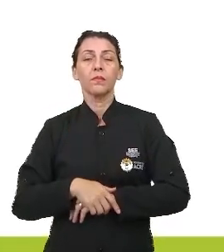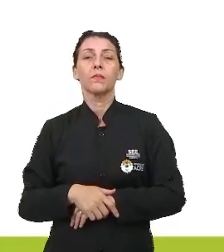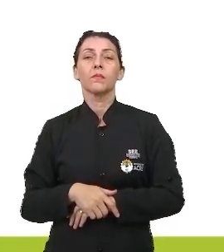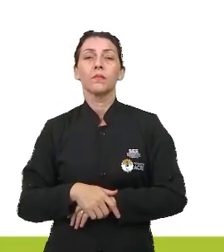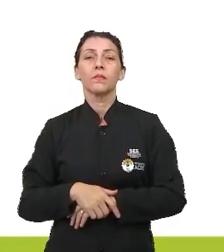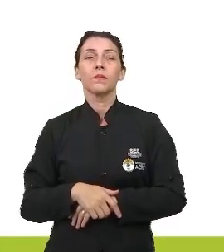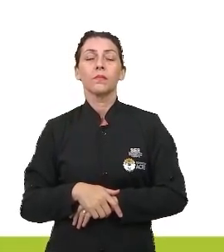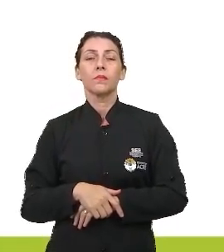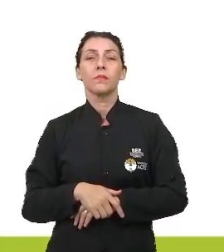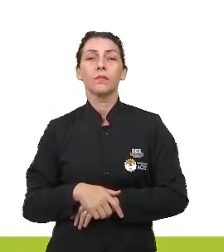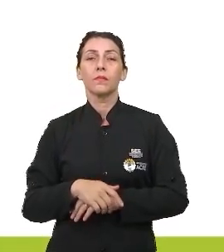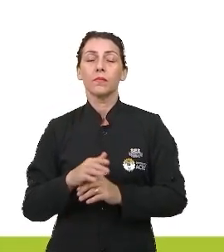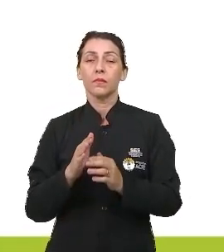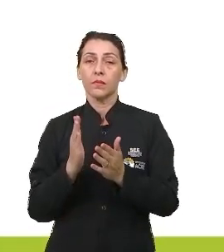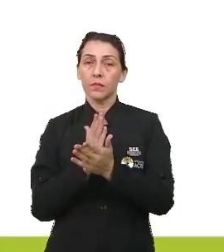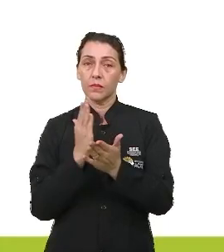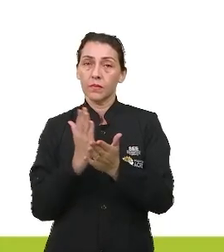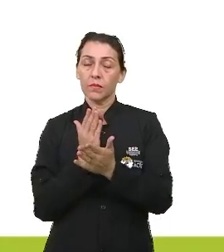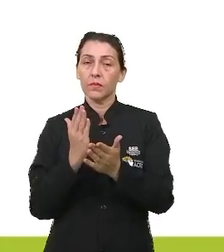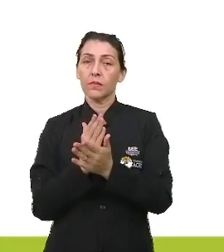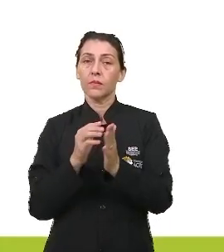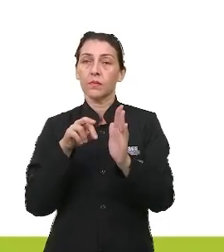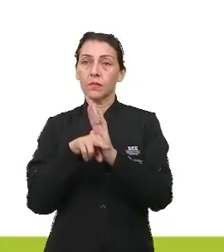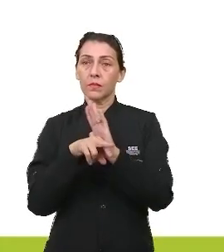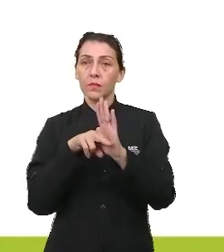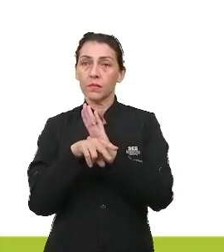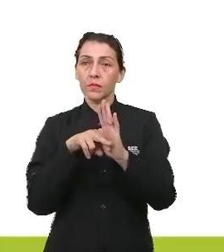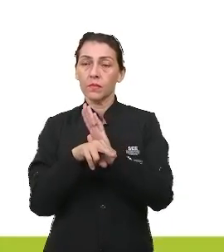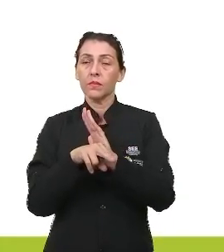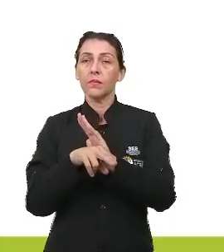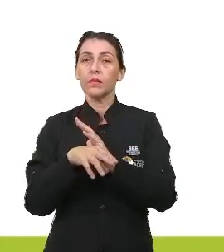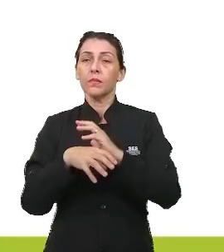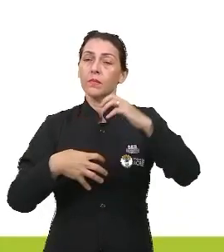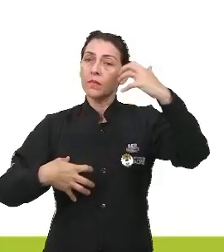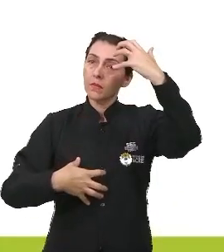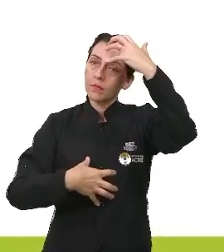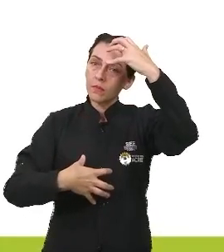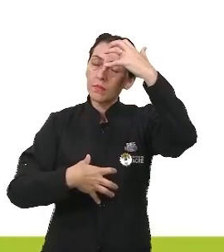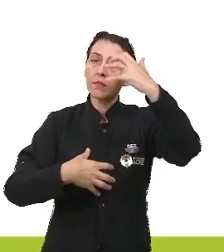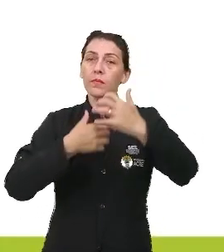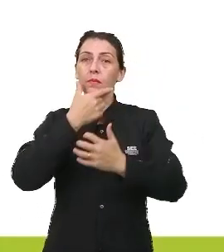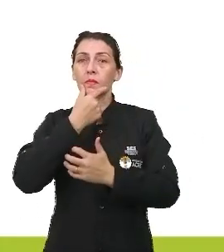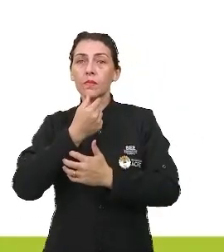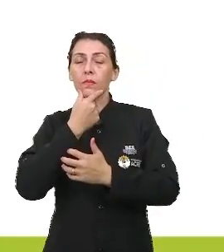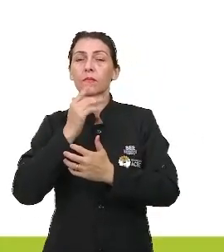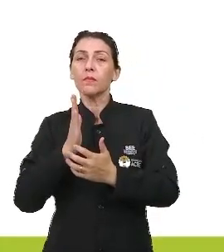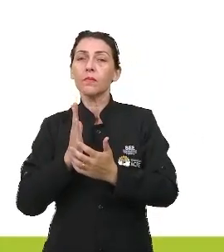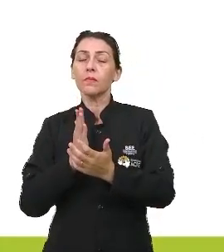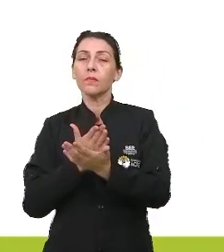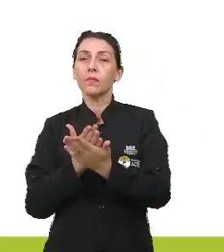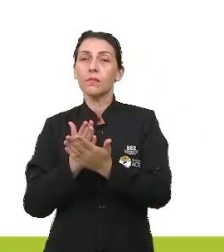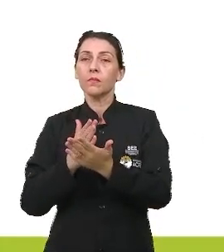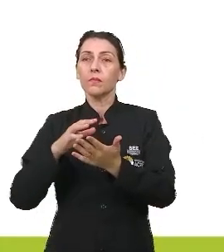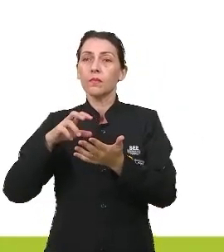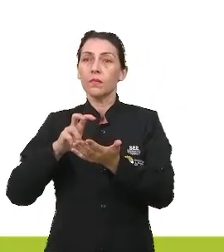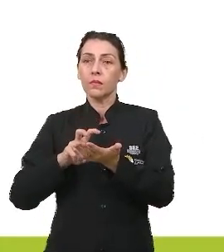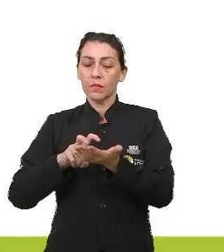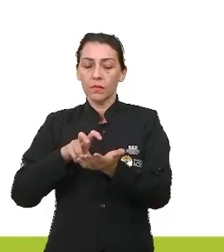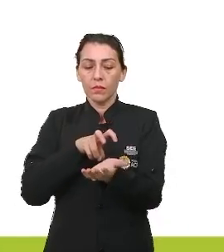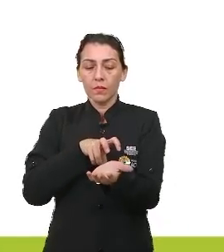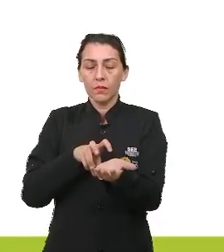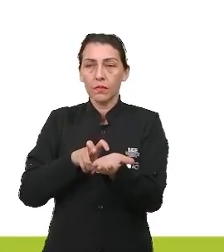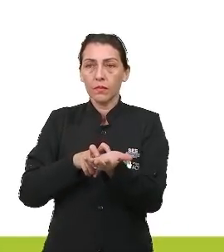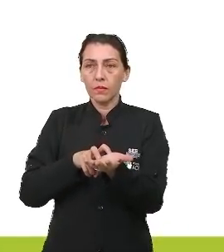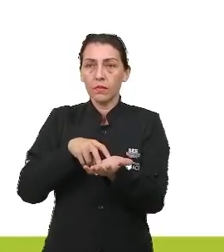no livro de biologia. Tem ali no início o macaco, aí esse homem que ele já começa a se tornar,